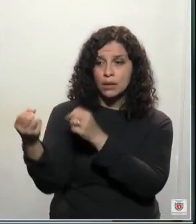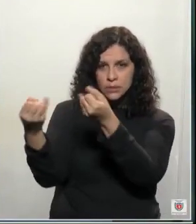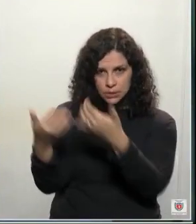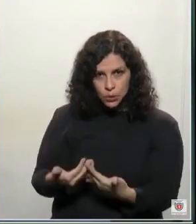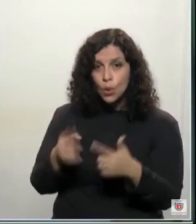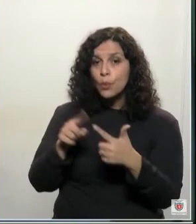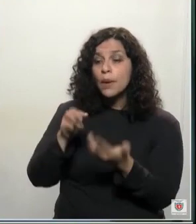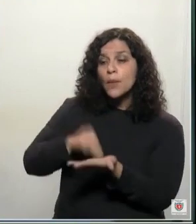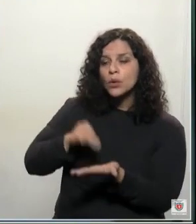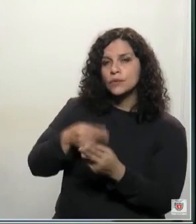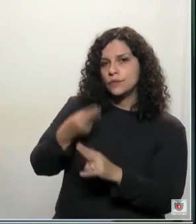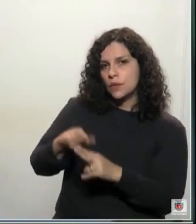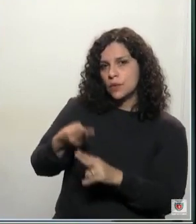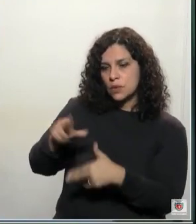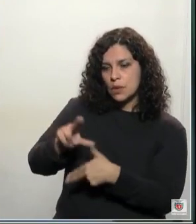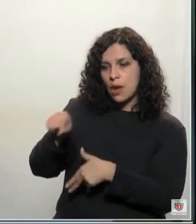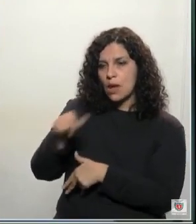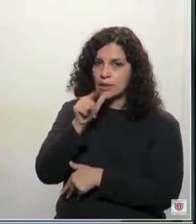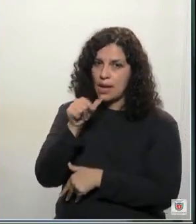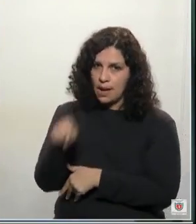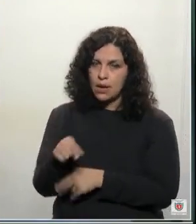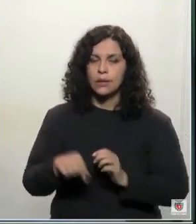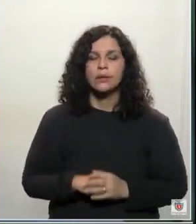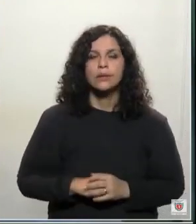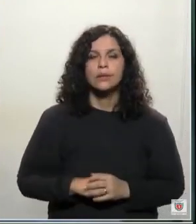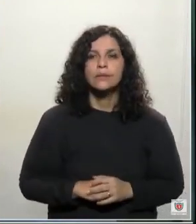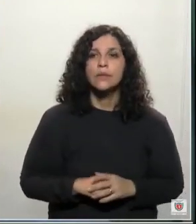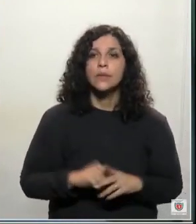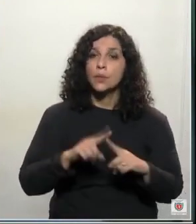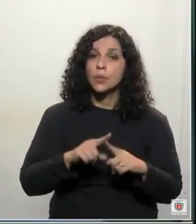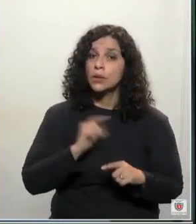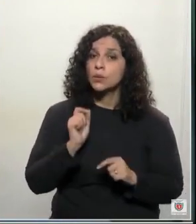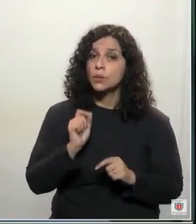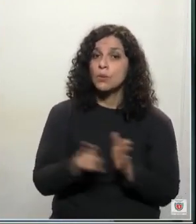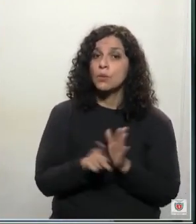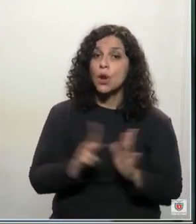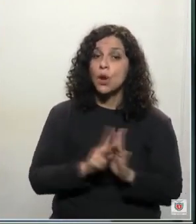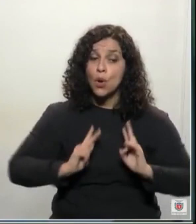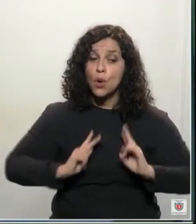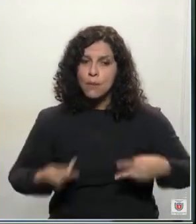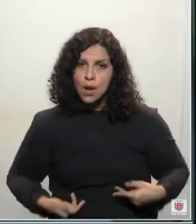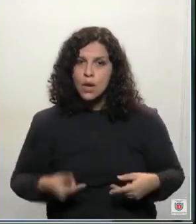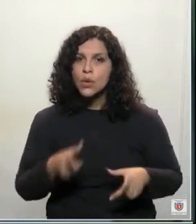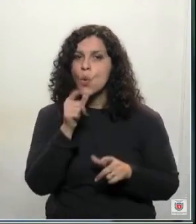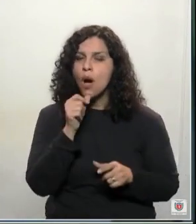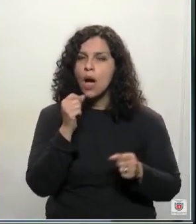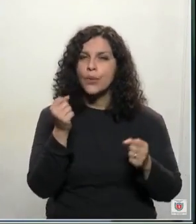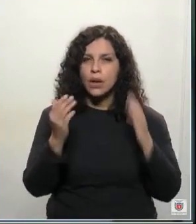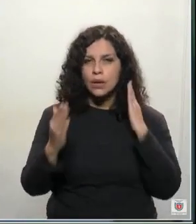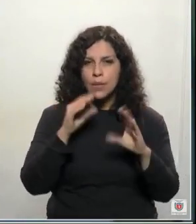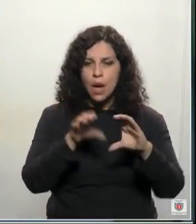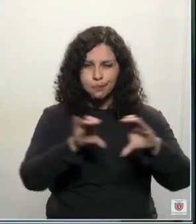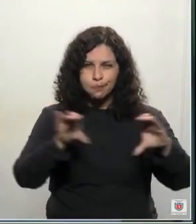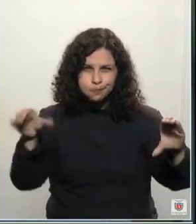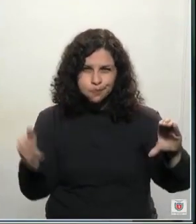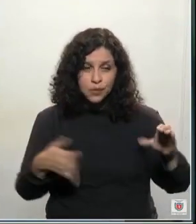as motivações da empresa para esse fato, que são motivações humanitárias de levar água e abastecimento para as